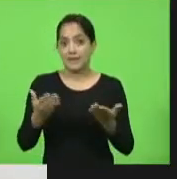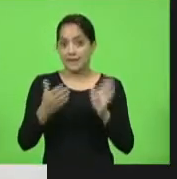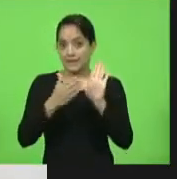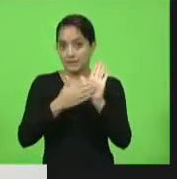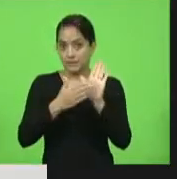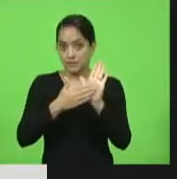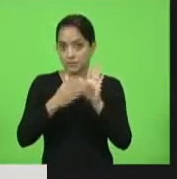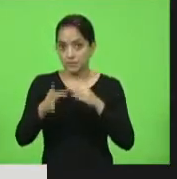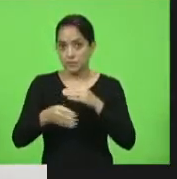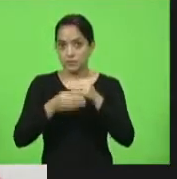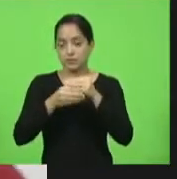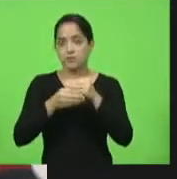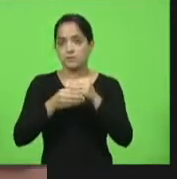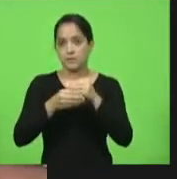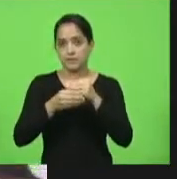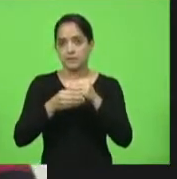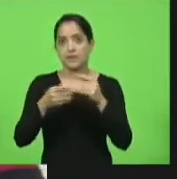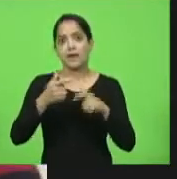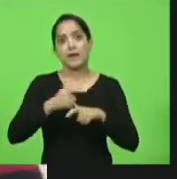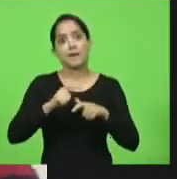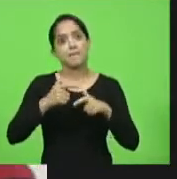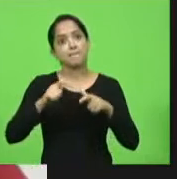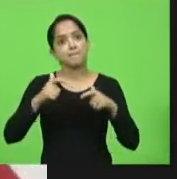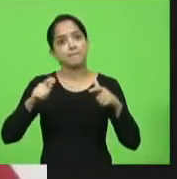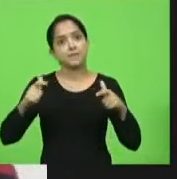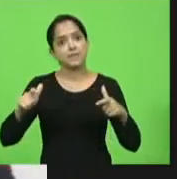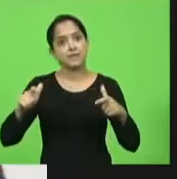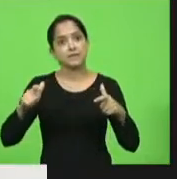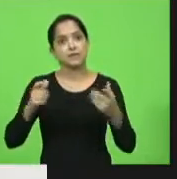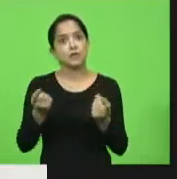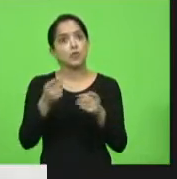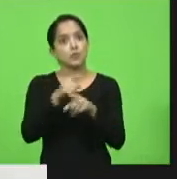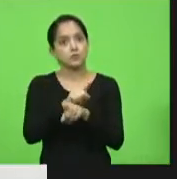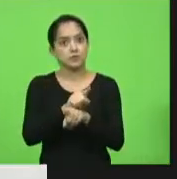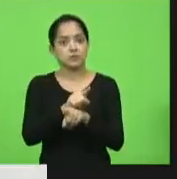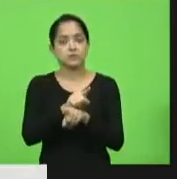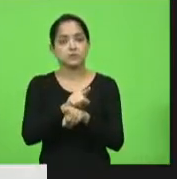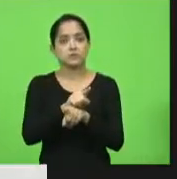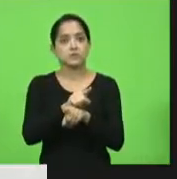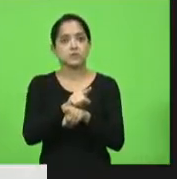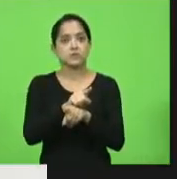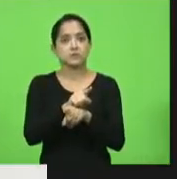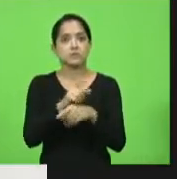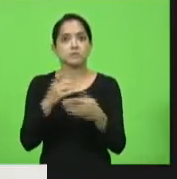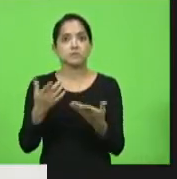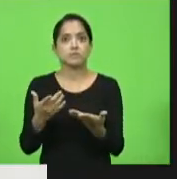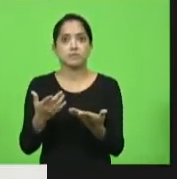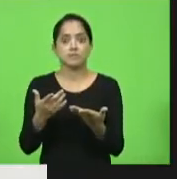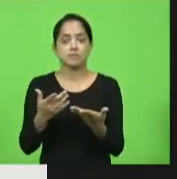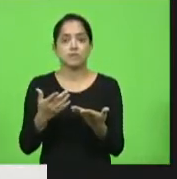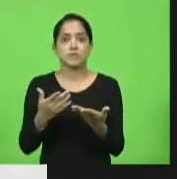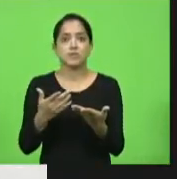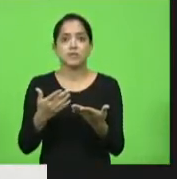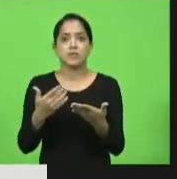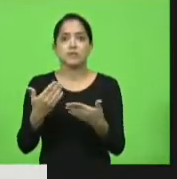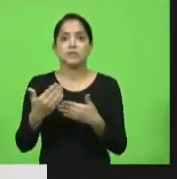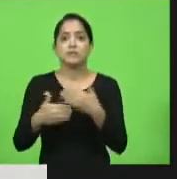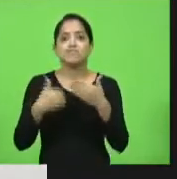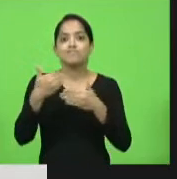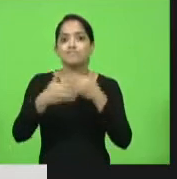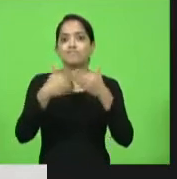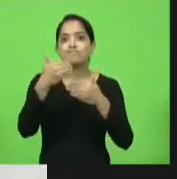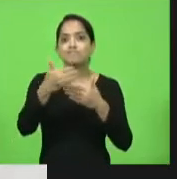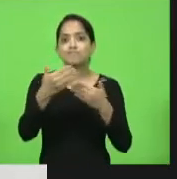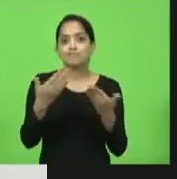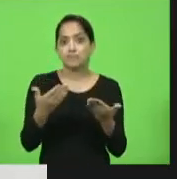de emenda amplia as contradições que nos levaram a